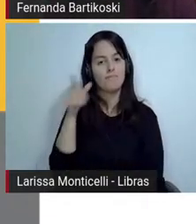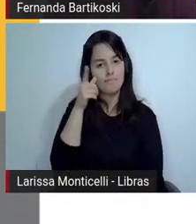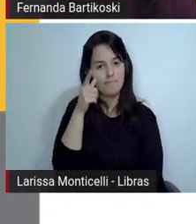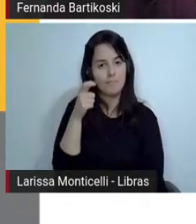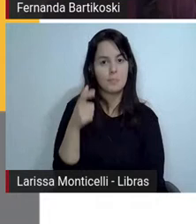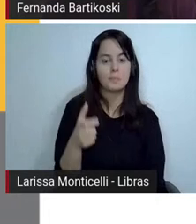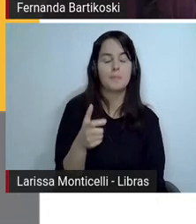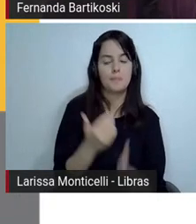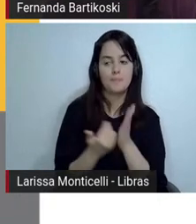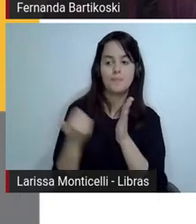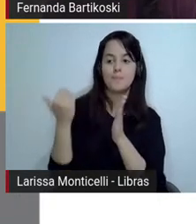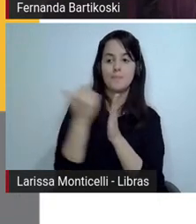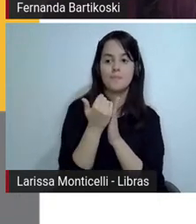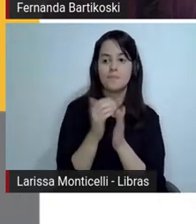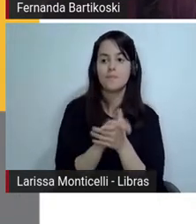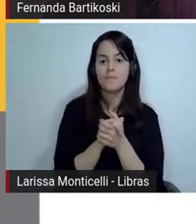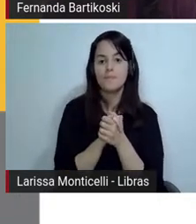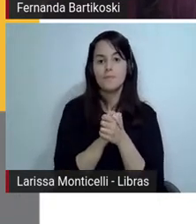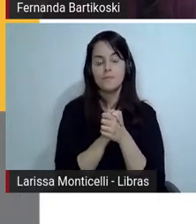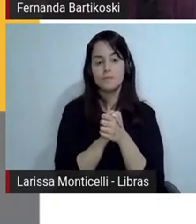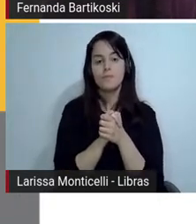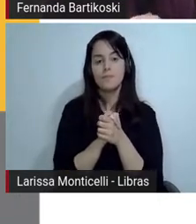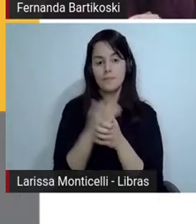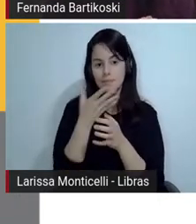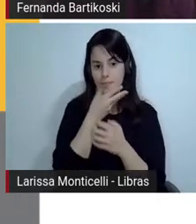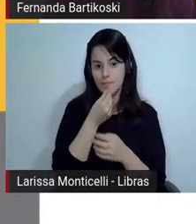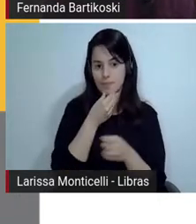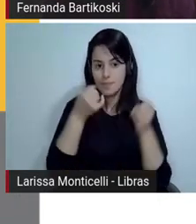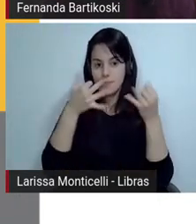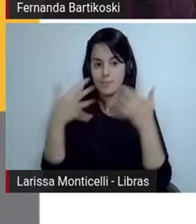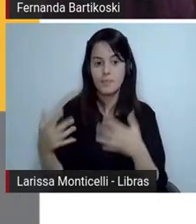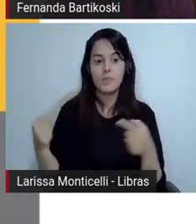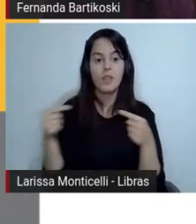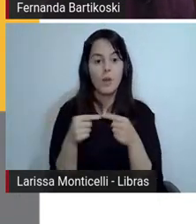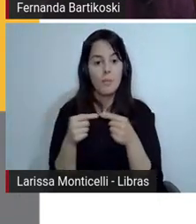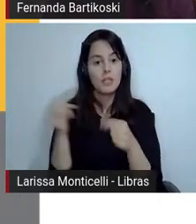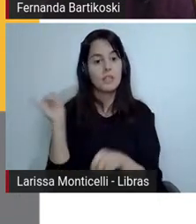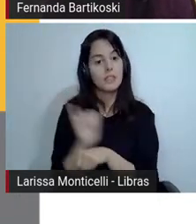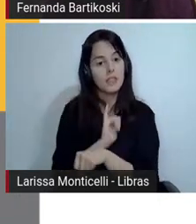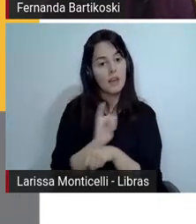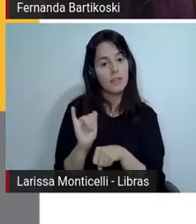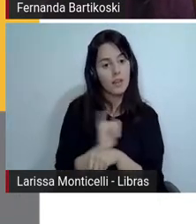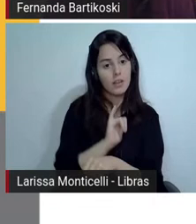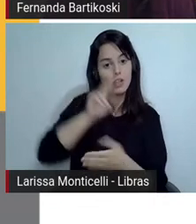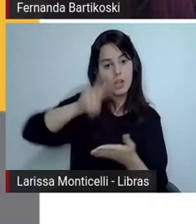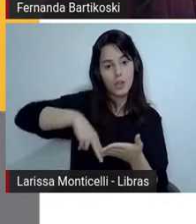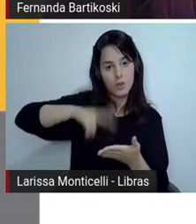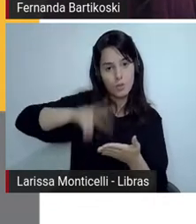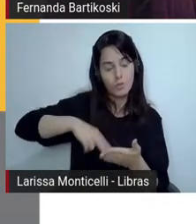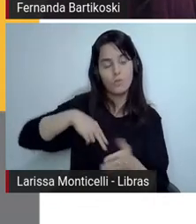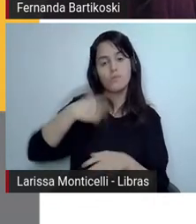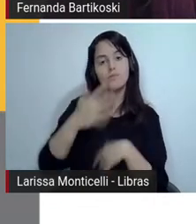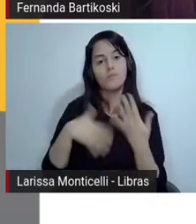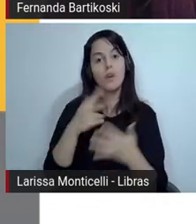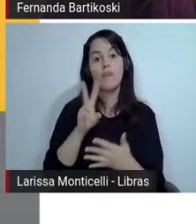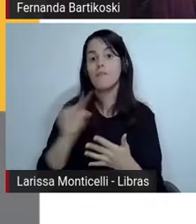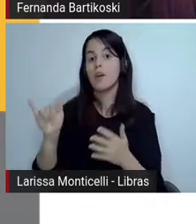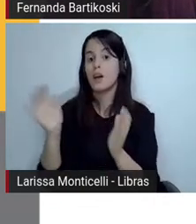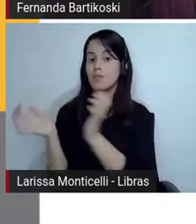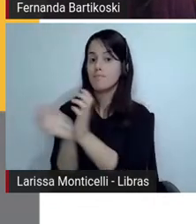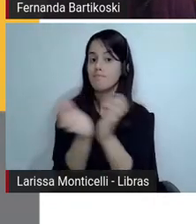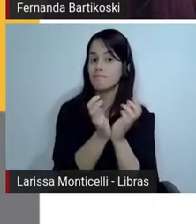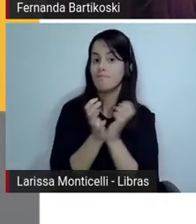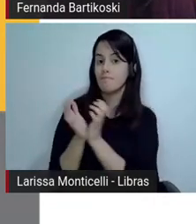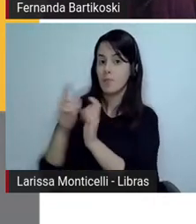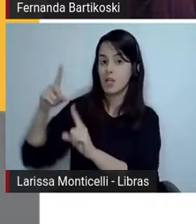e isso tem tudo a ver com desenvolver estratégias de leitura que eles vão mobilizar em outros gêneros né então a gente pode ir